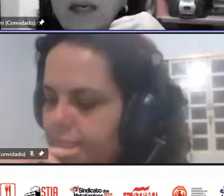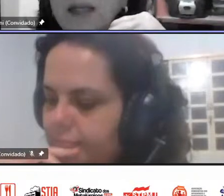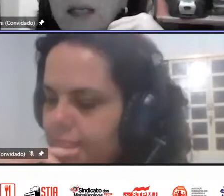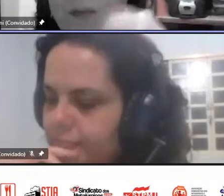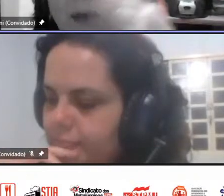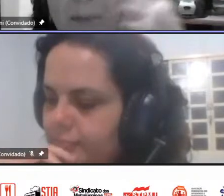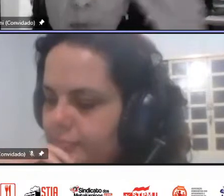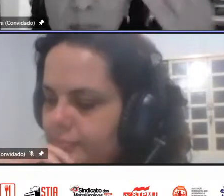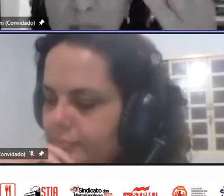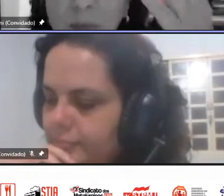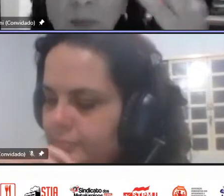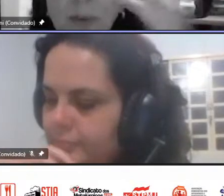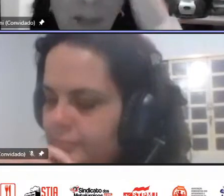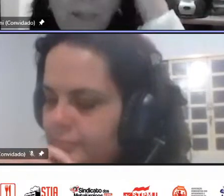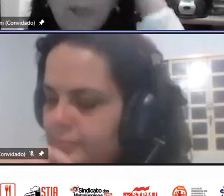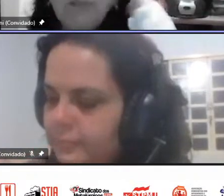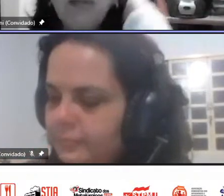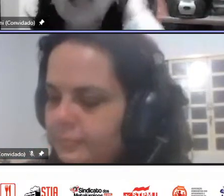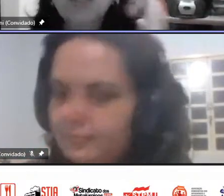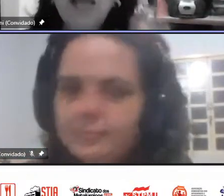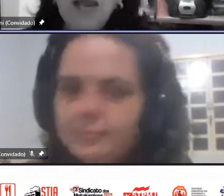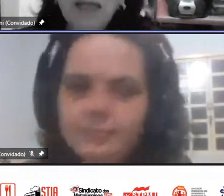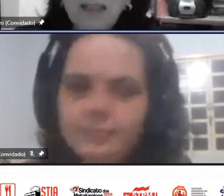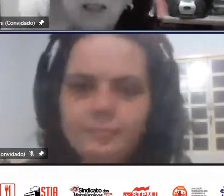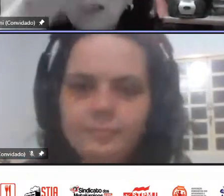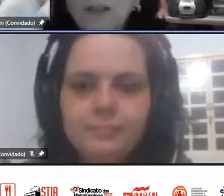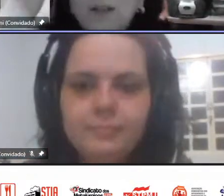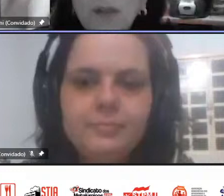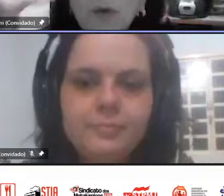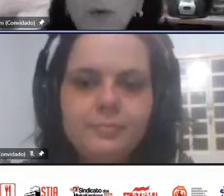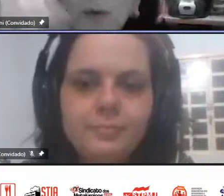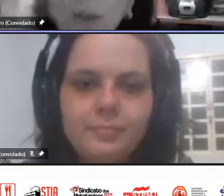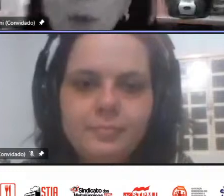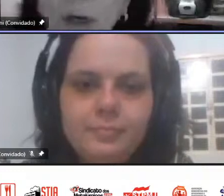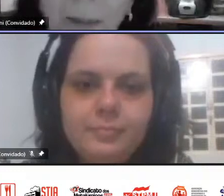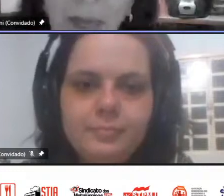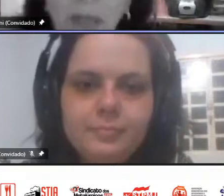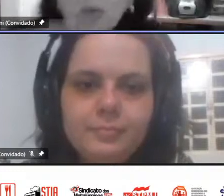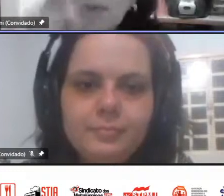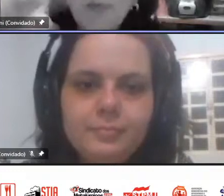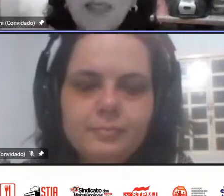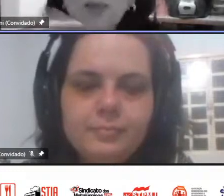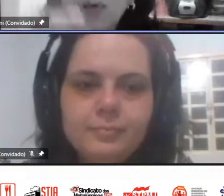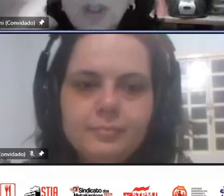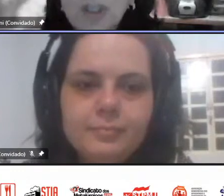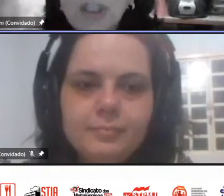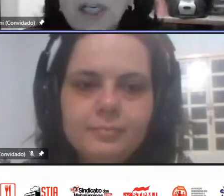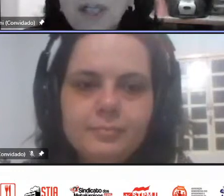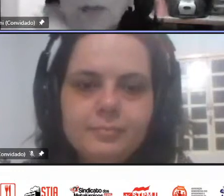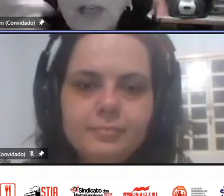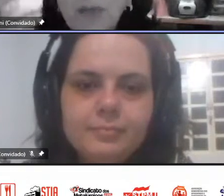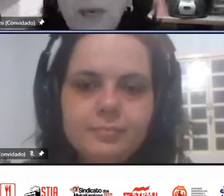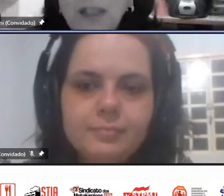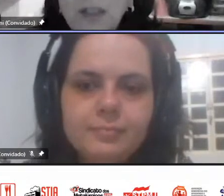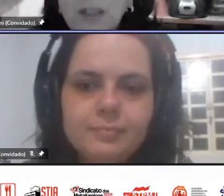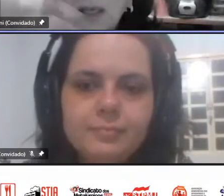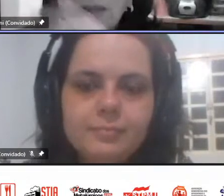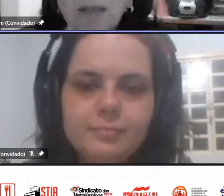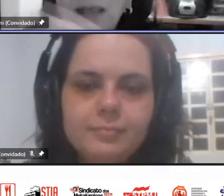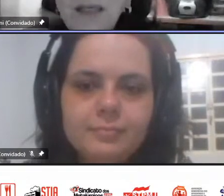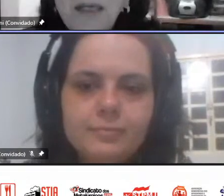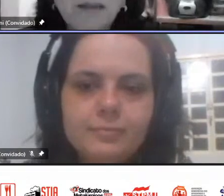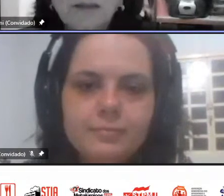né não é possível você imaginar que um deslocamento urbano cotidiano